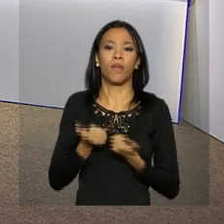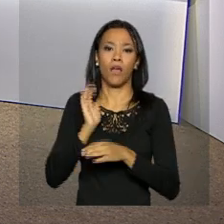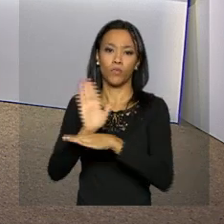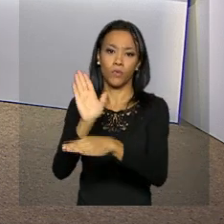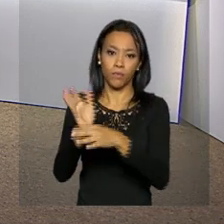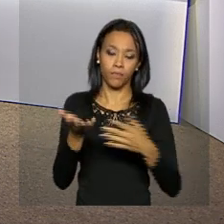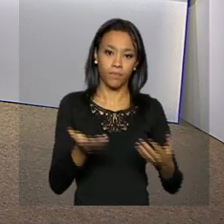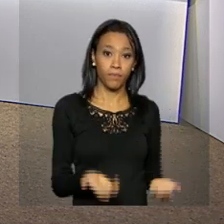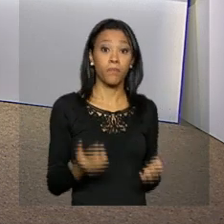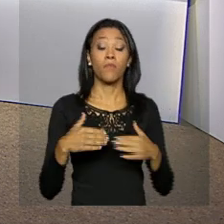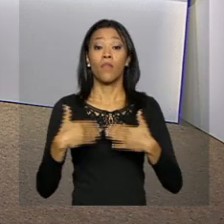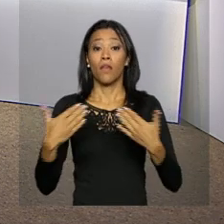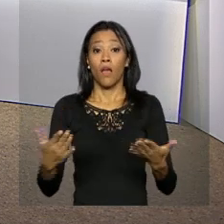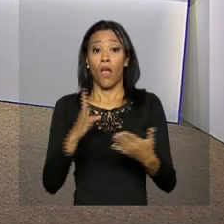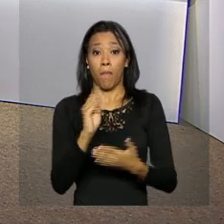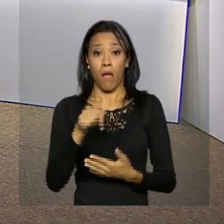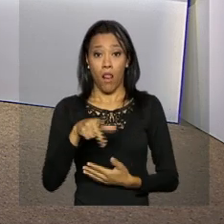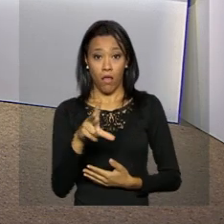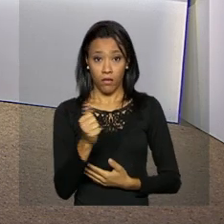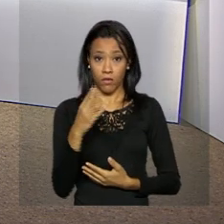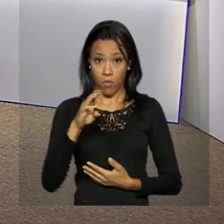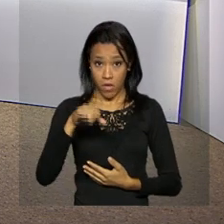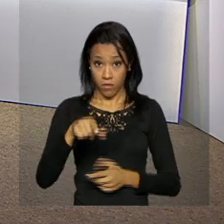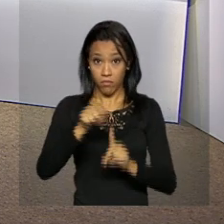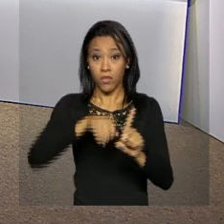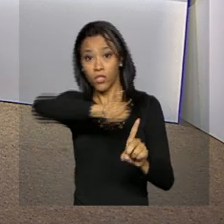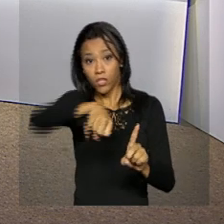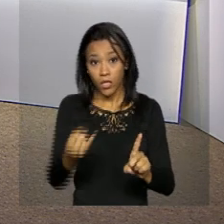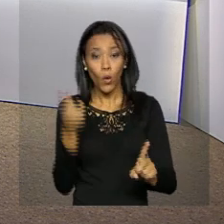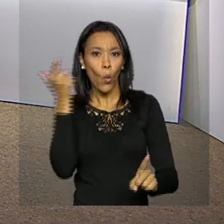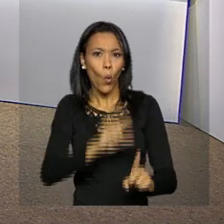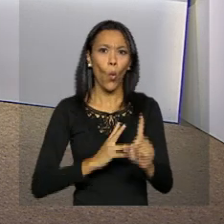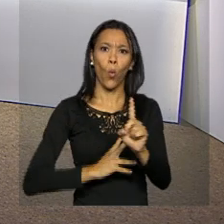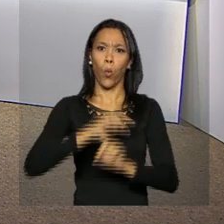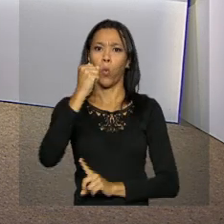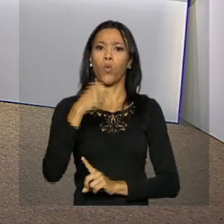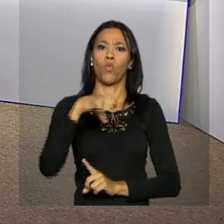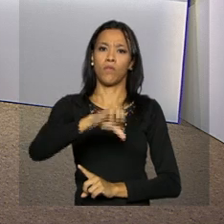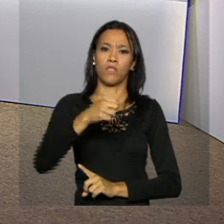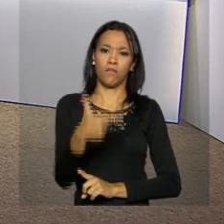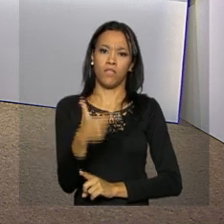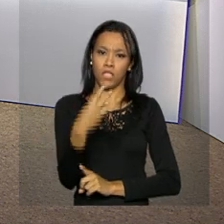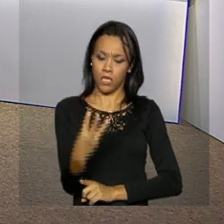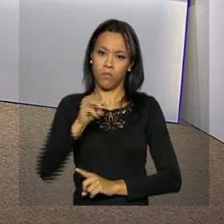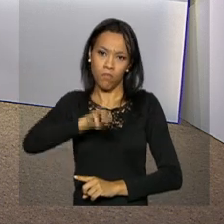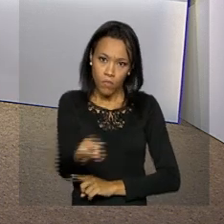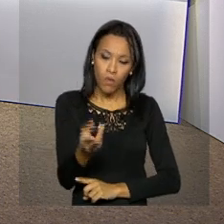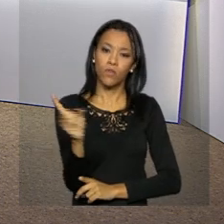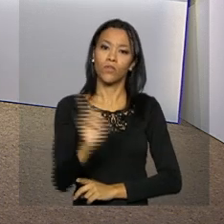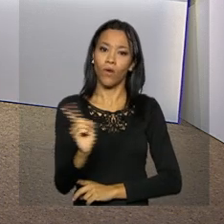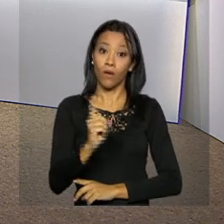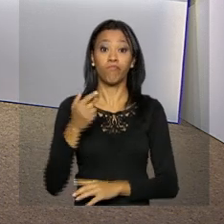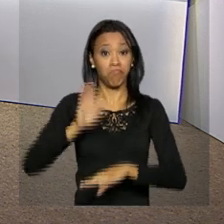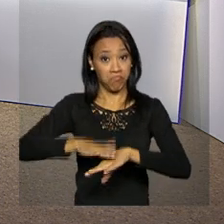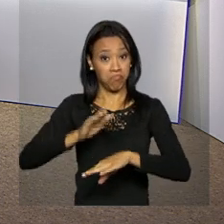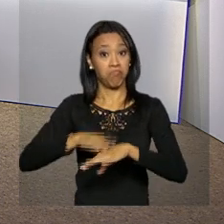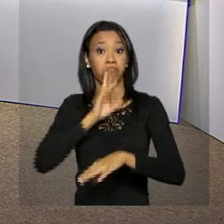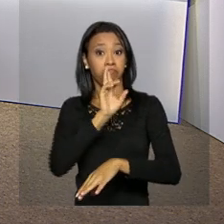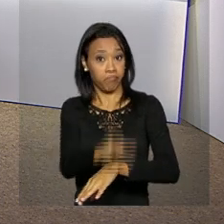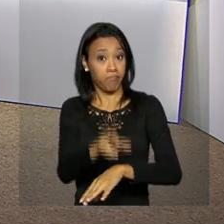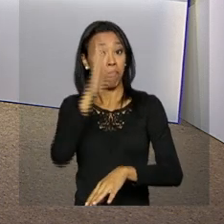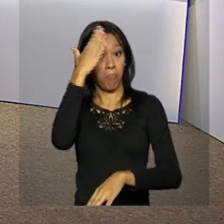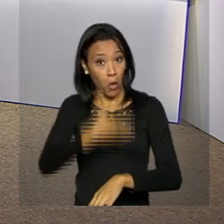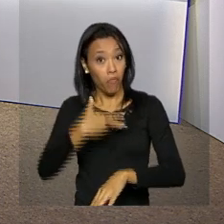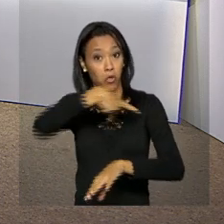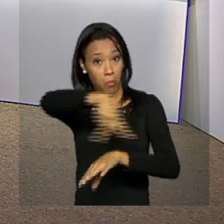A balança comercial de janeiro registrou superávit de 923 milhões de dólares. O resultado, que mostra que o